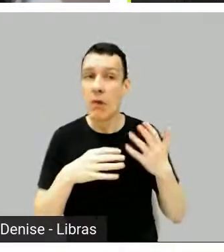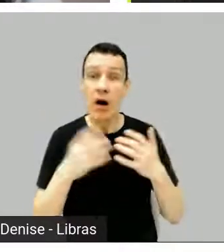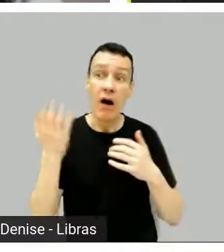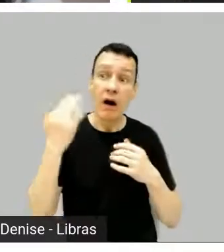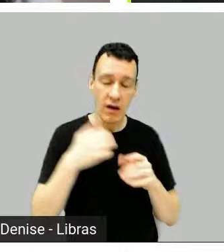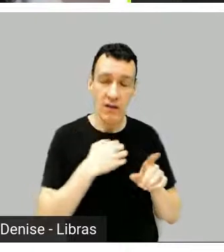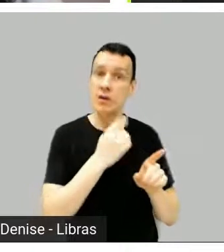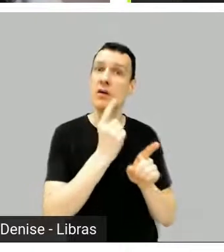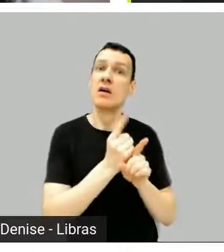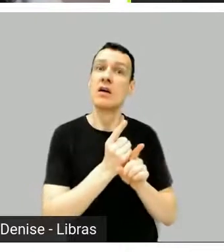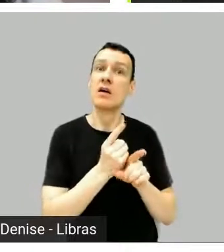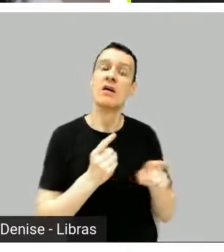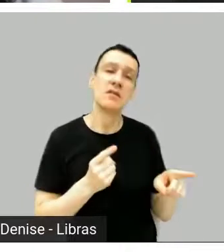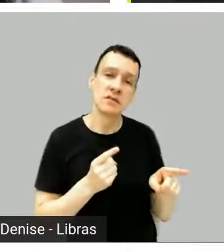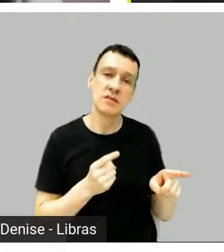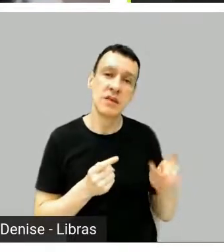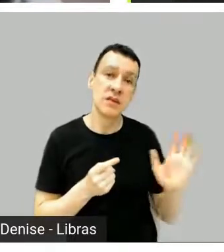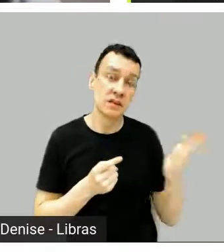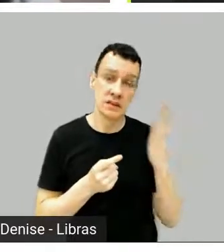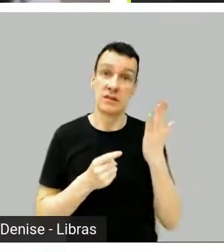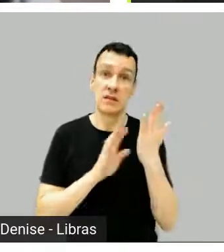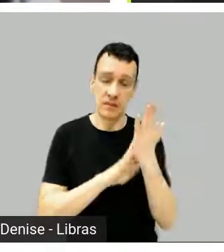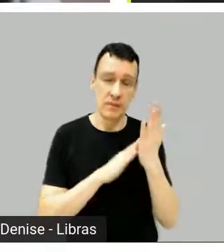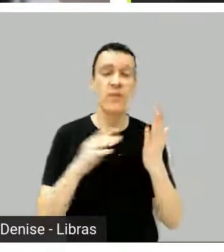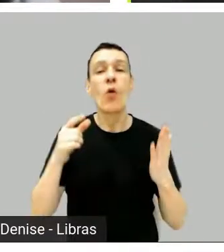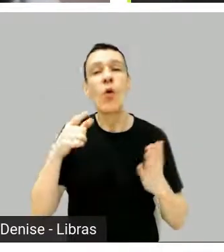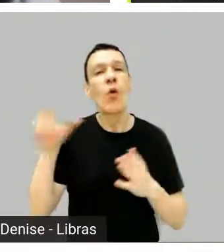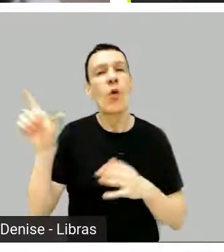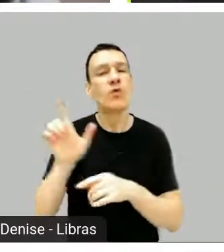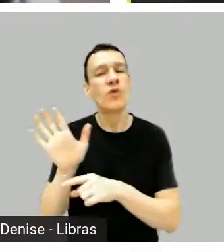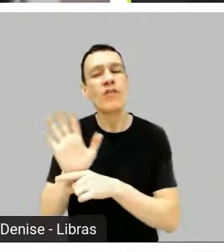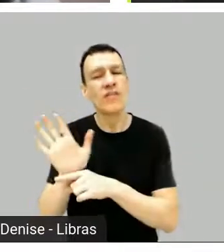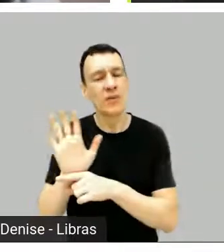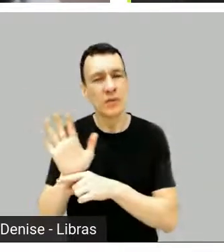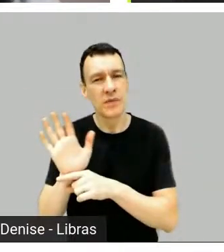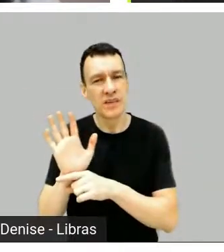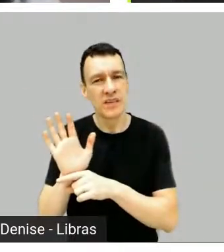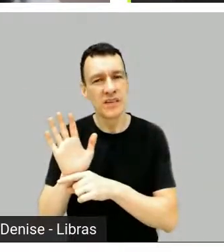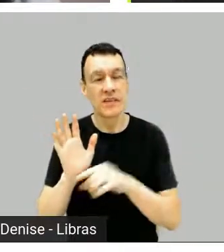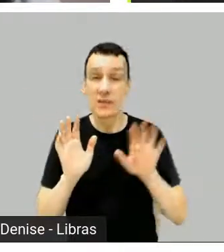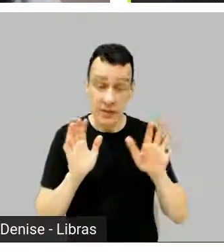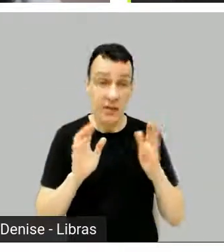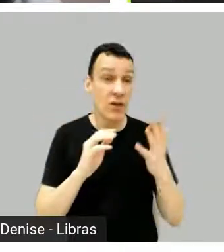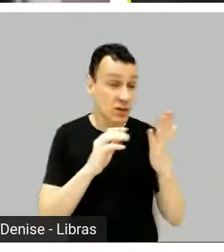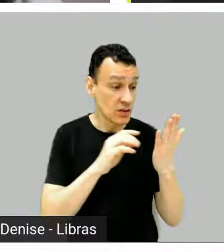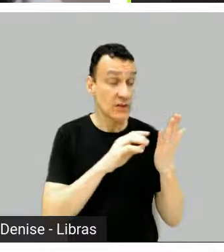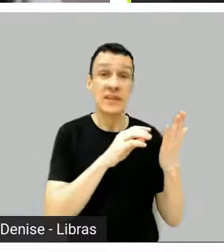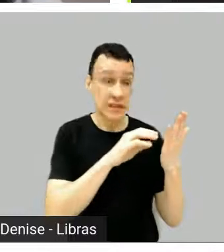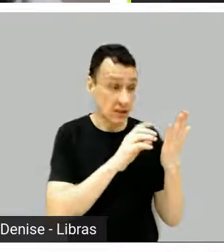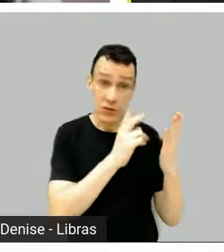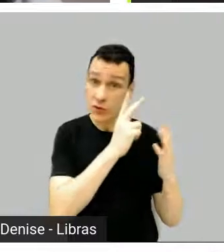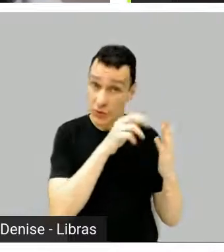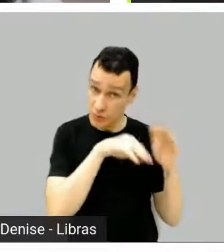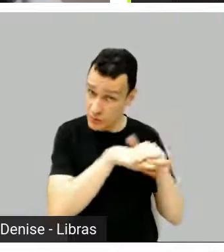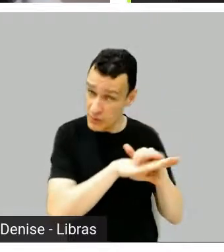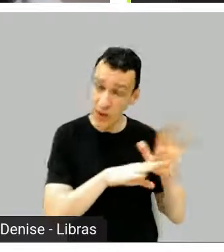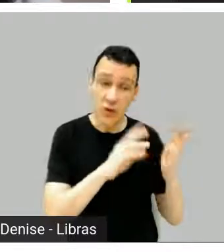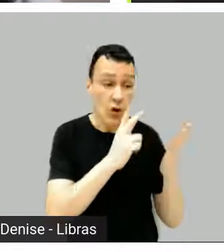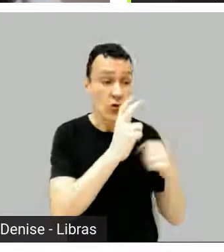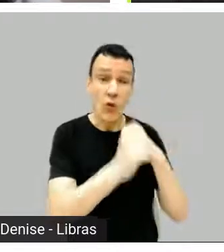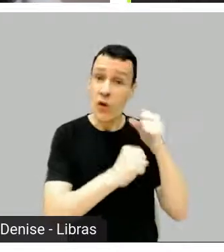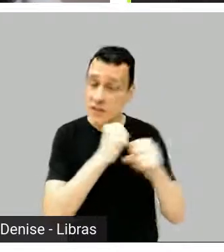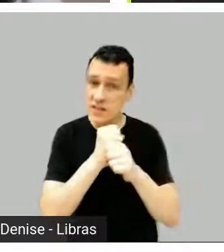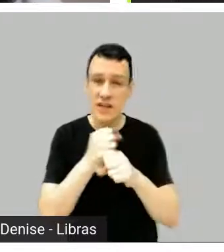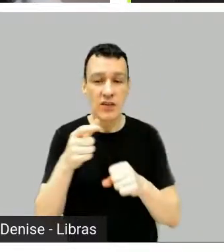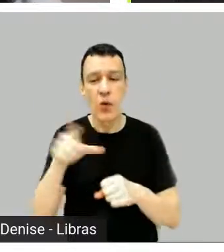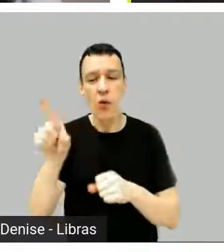finalista do NHK Sandense. O aconteceu nesses dois anos? E eu nem tinha, naquela época nem tinha curso, essas coisas. Eu